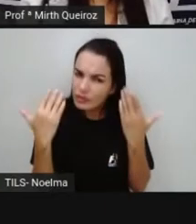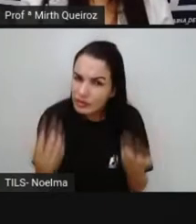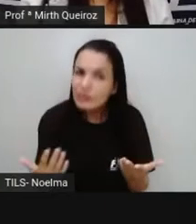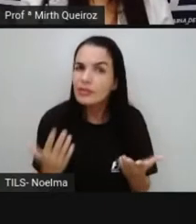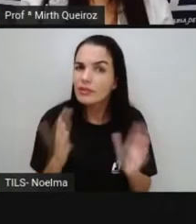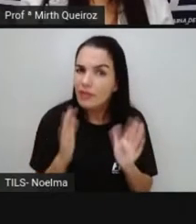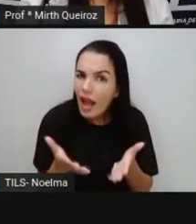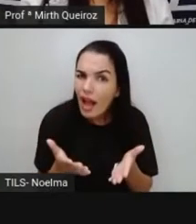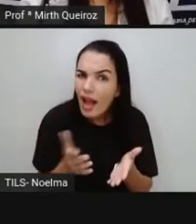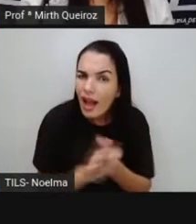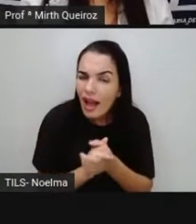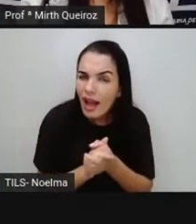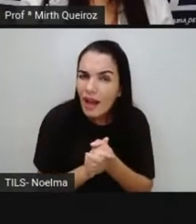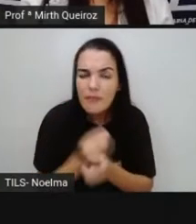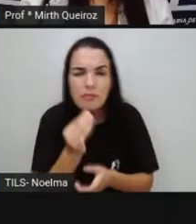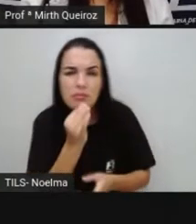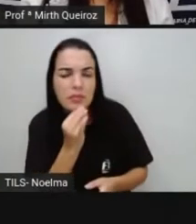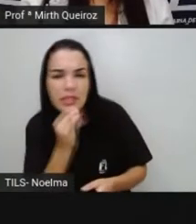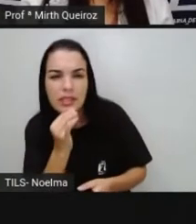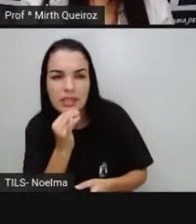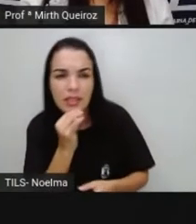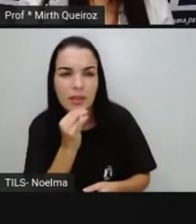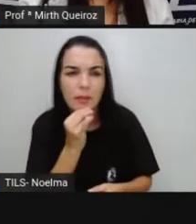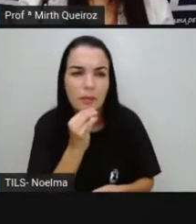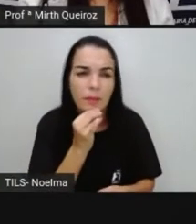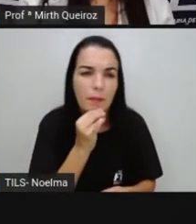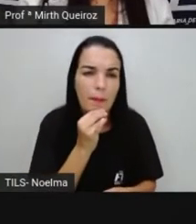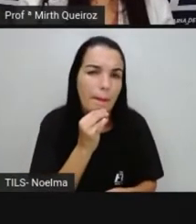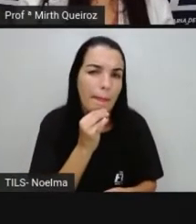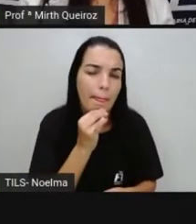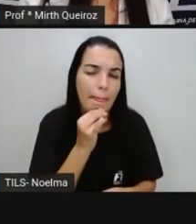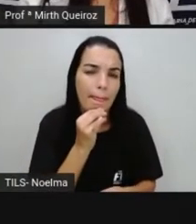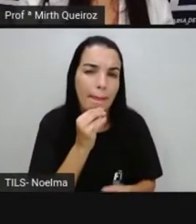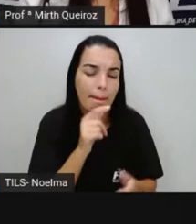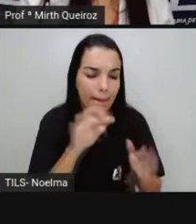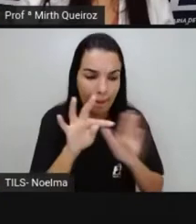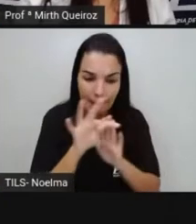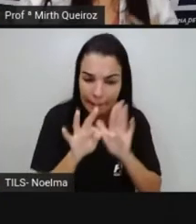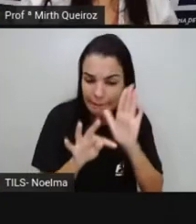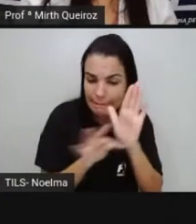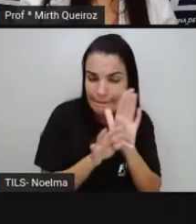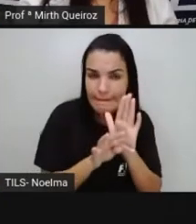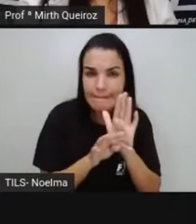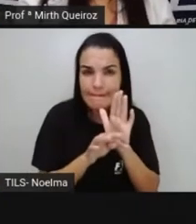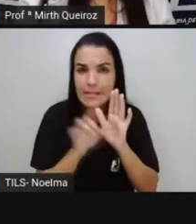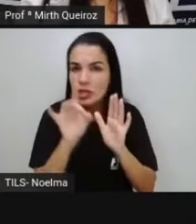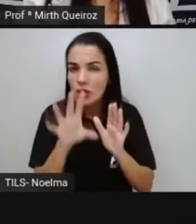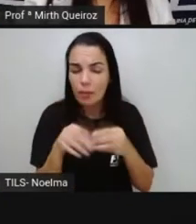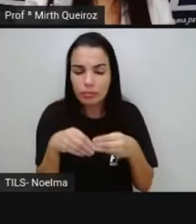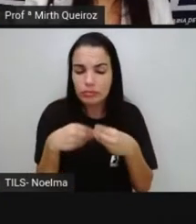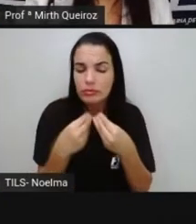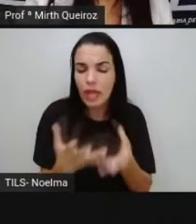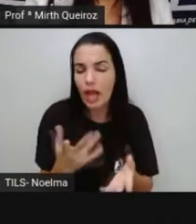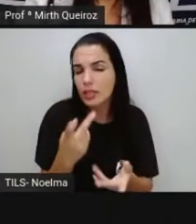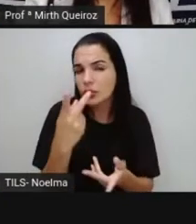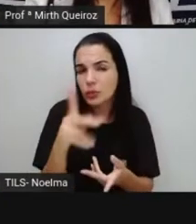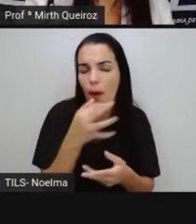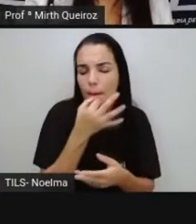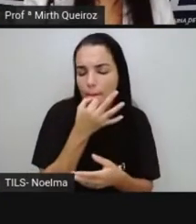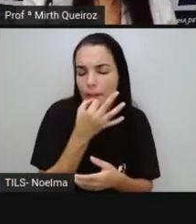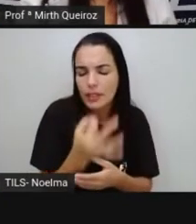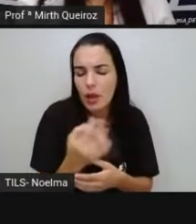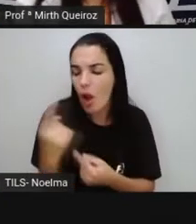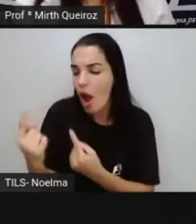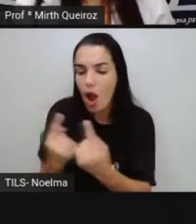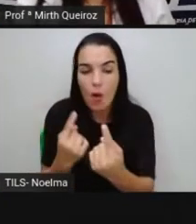por exemplo, um texto que você vai emitir sua opinião sobre alguma coisa.